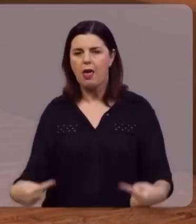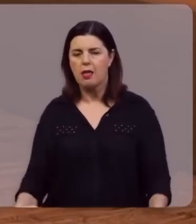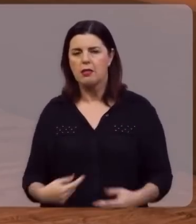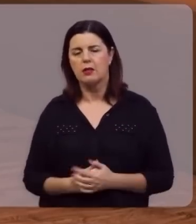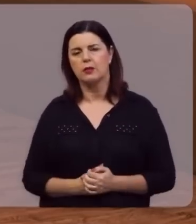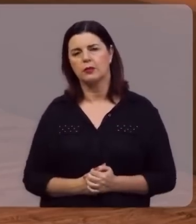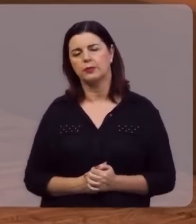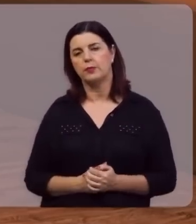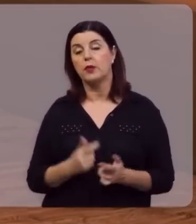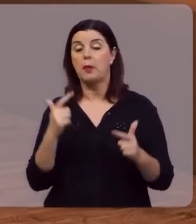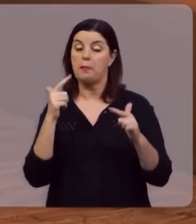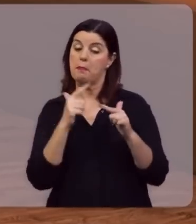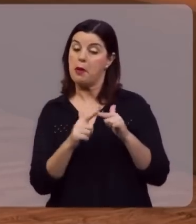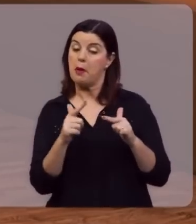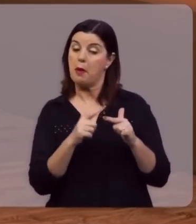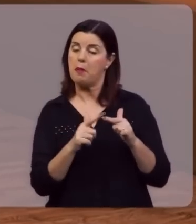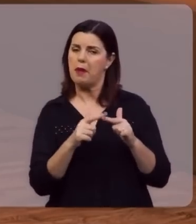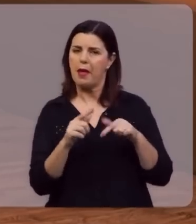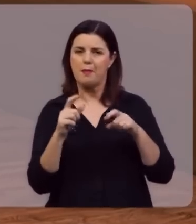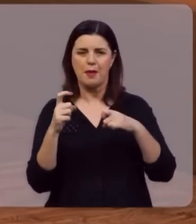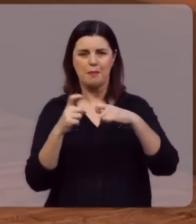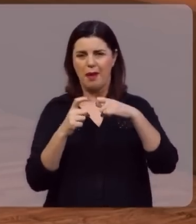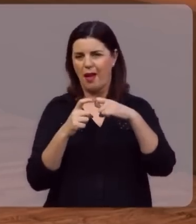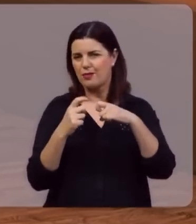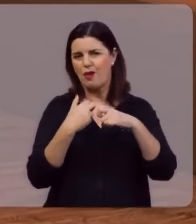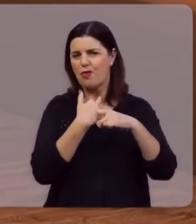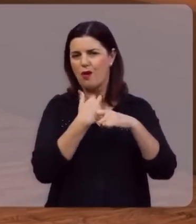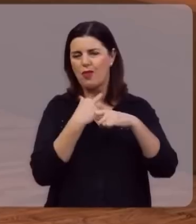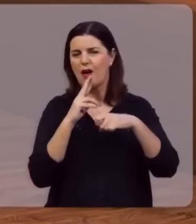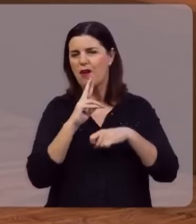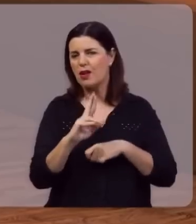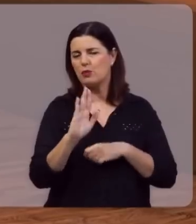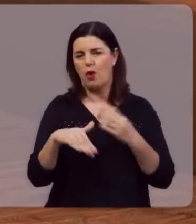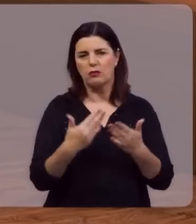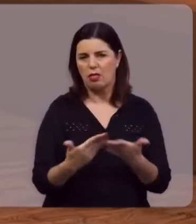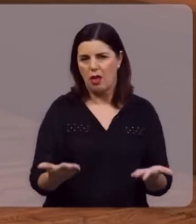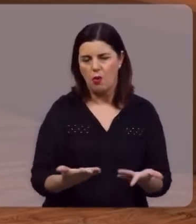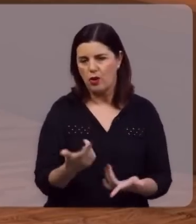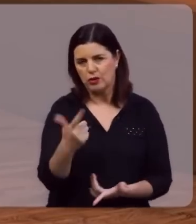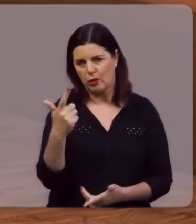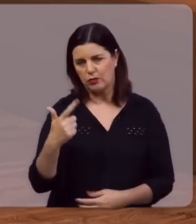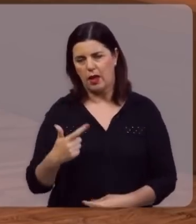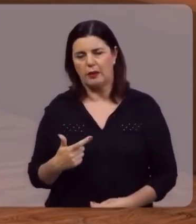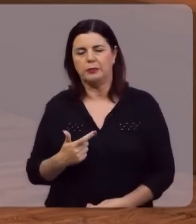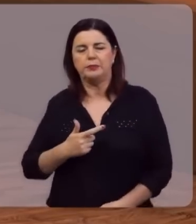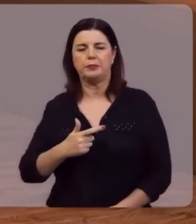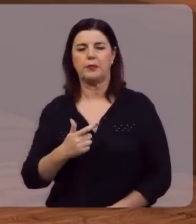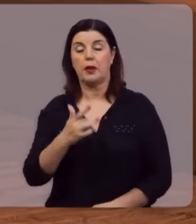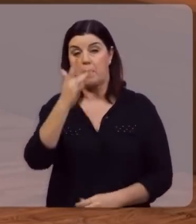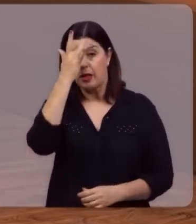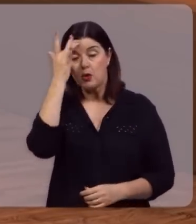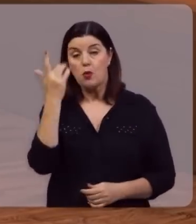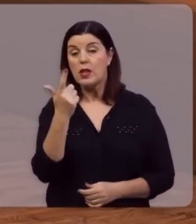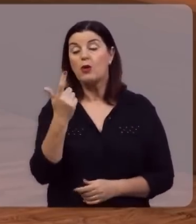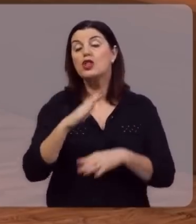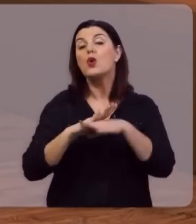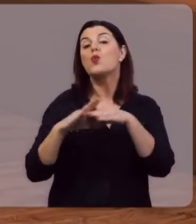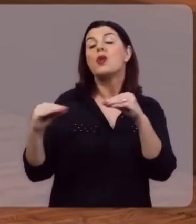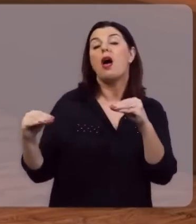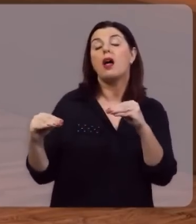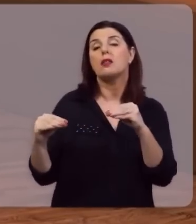Em outras palavras, problemas que a medicina não tinha resposta e ainda não tem. Doentes incuráveis,